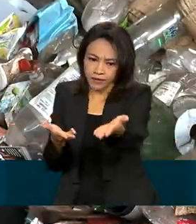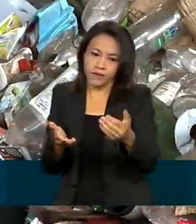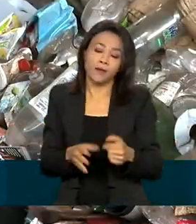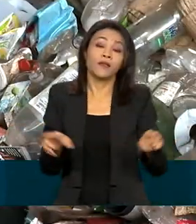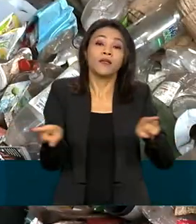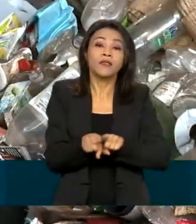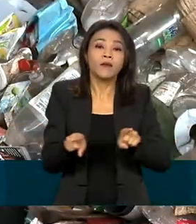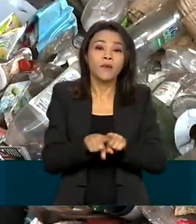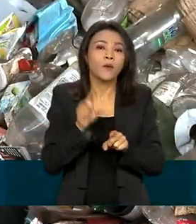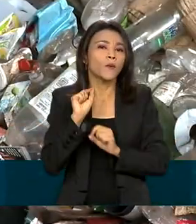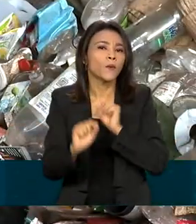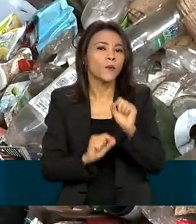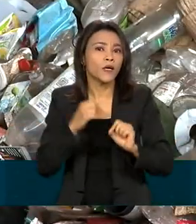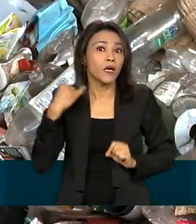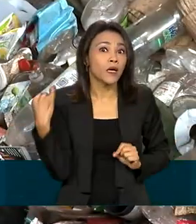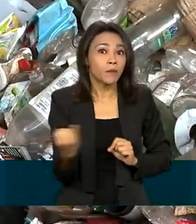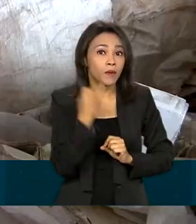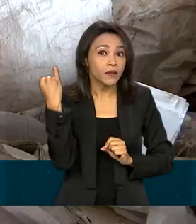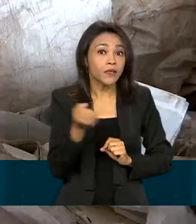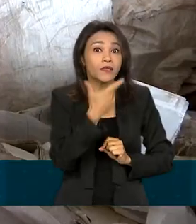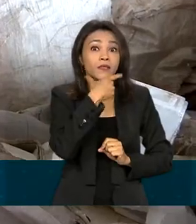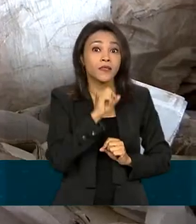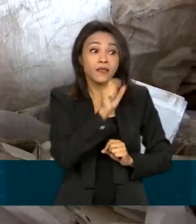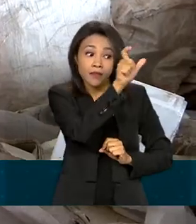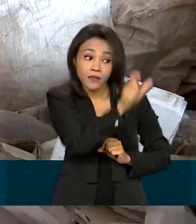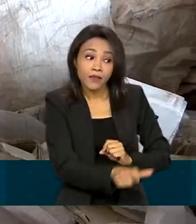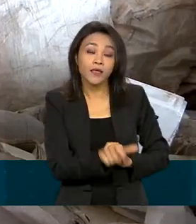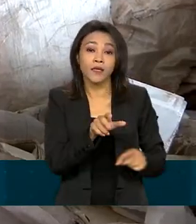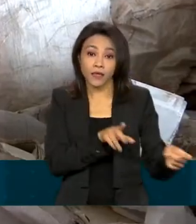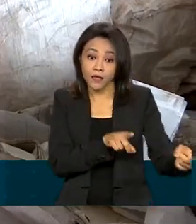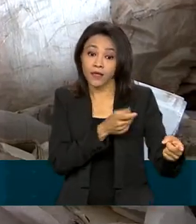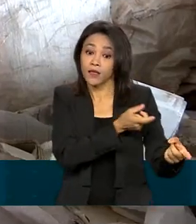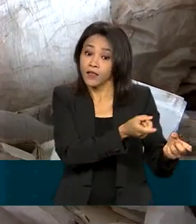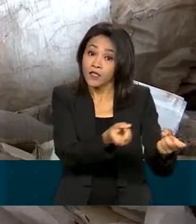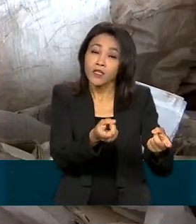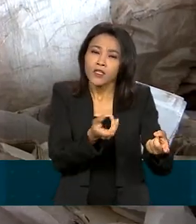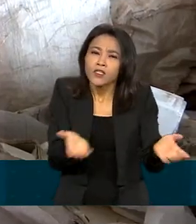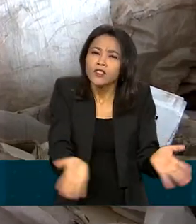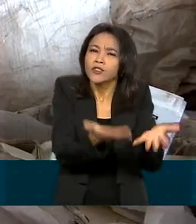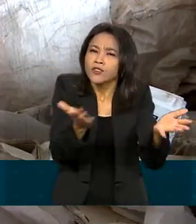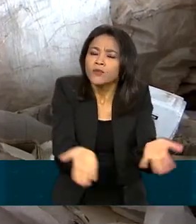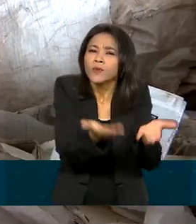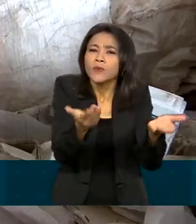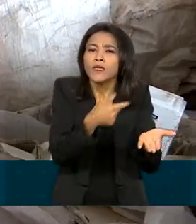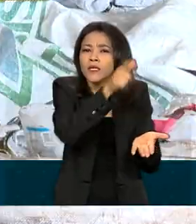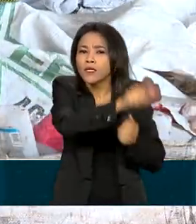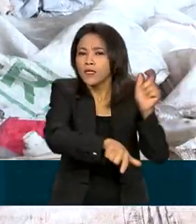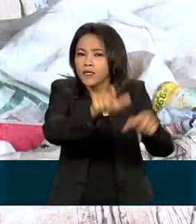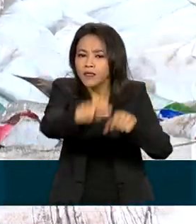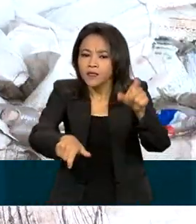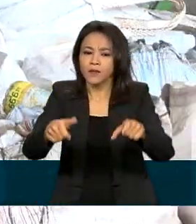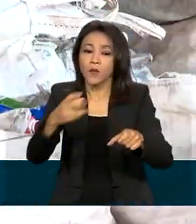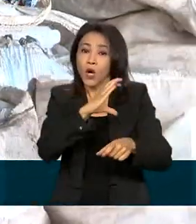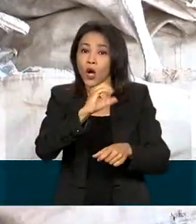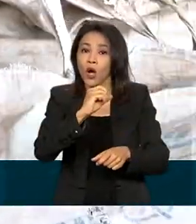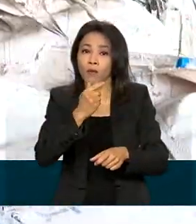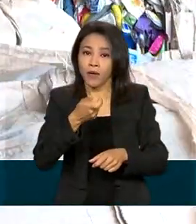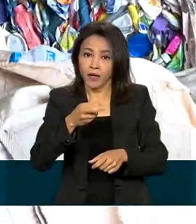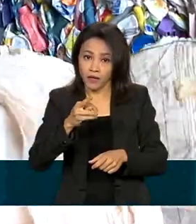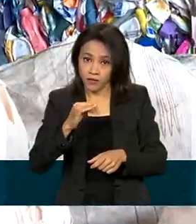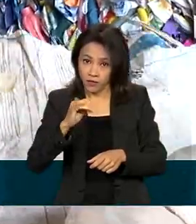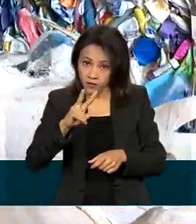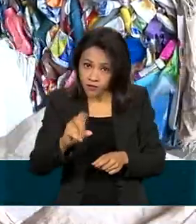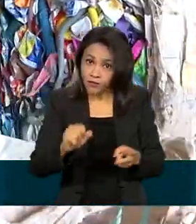E também a importância do consumidor estimula ainda a inserção produtiva e a remuneração de cooperativas de